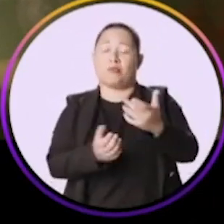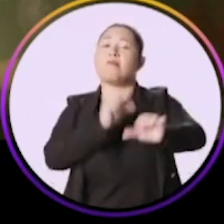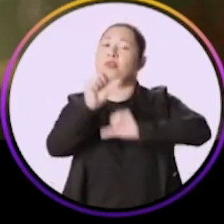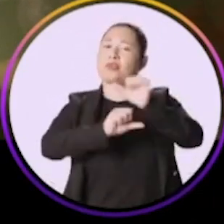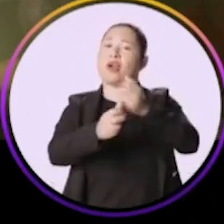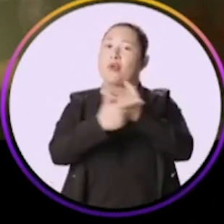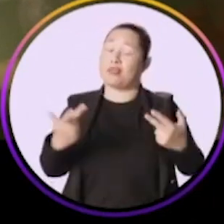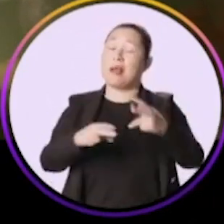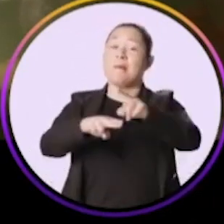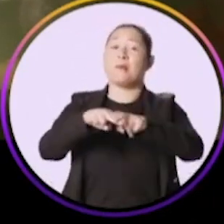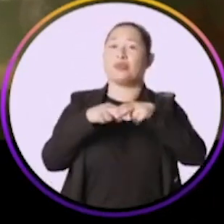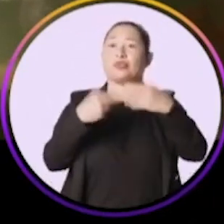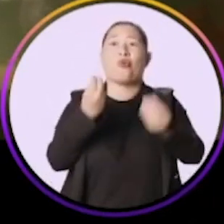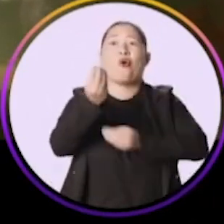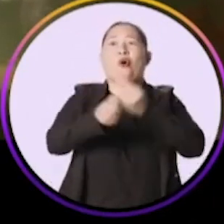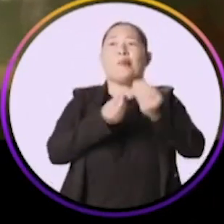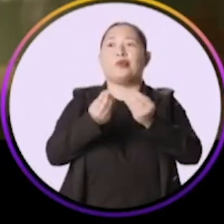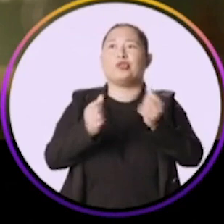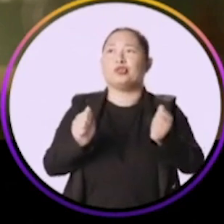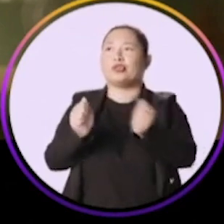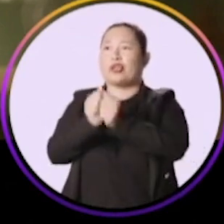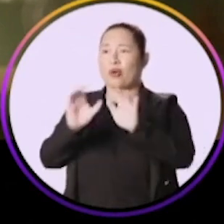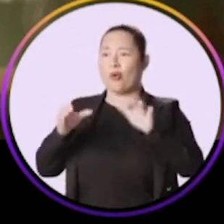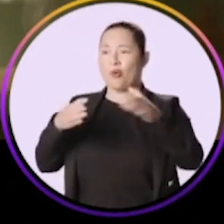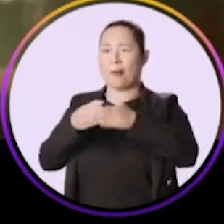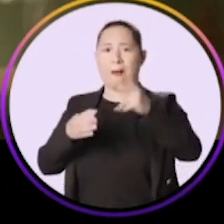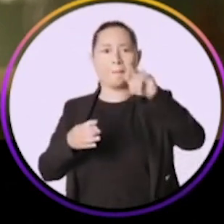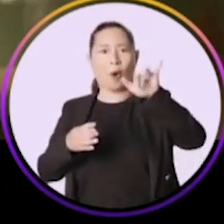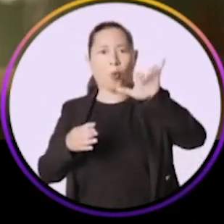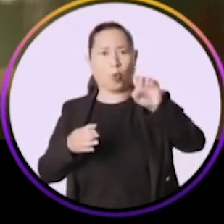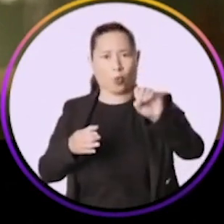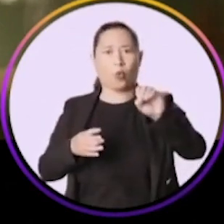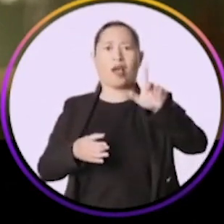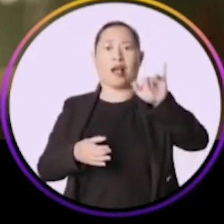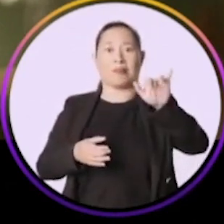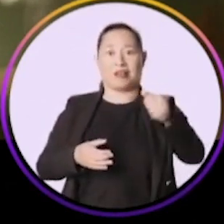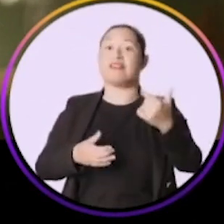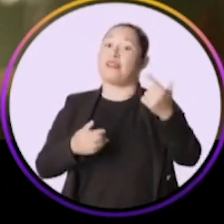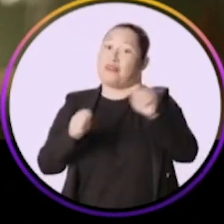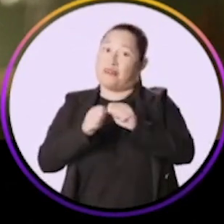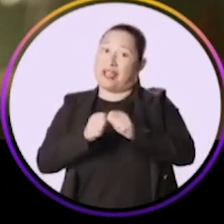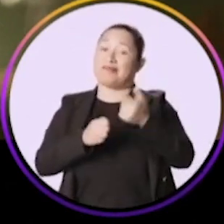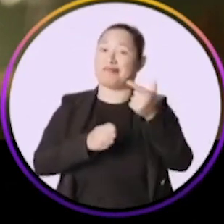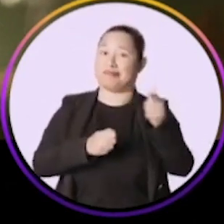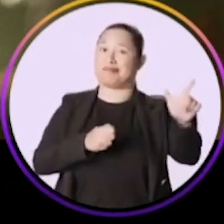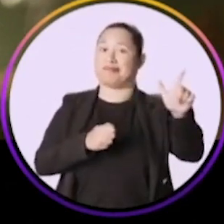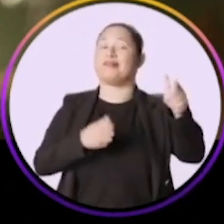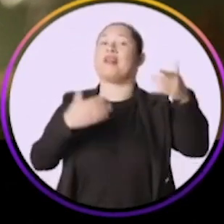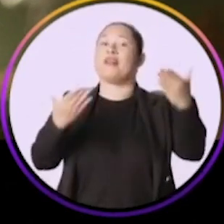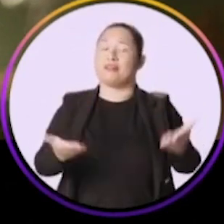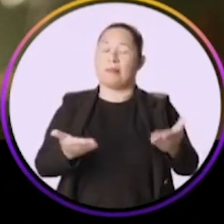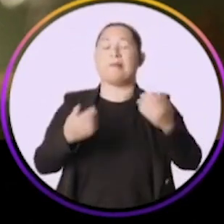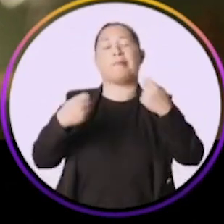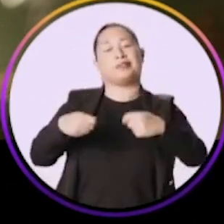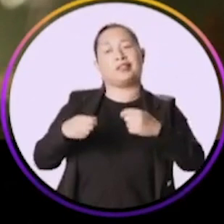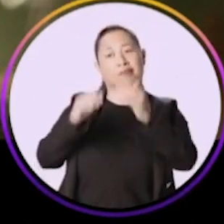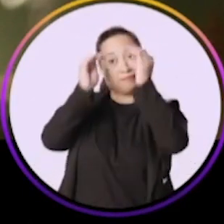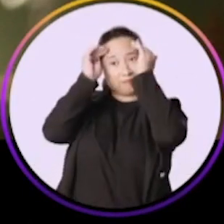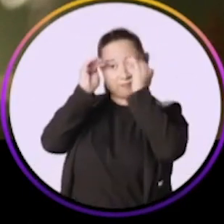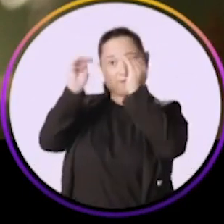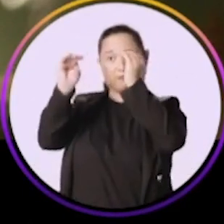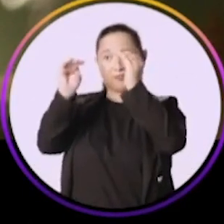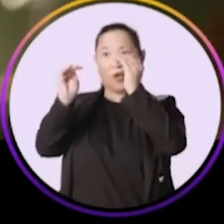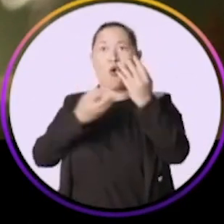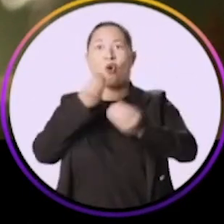muita coisa. Por isso que não dá pra se juntar com o grupo de Paulo Câmara, como fez minha adversária. A gente tem que tratar as pessoas com respeito.